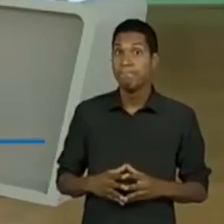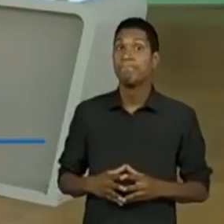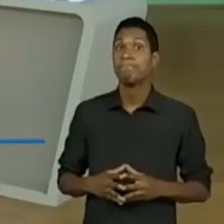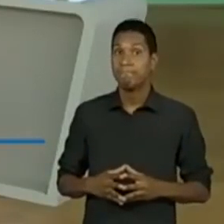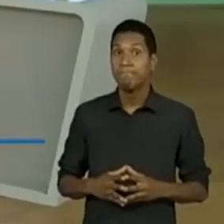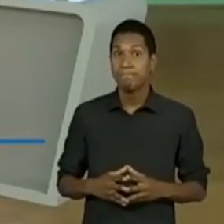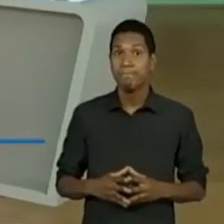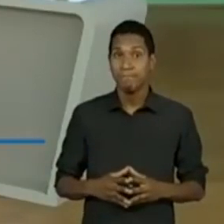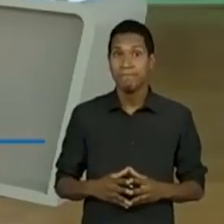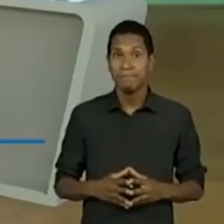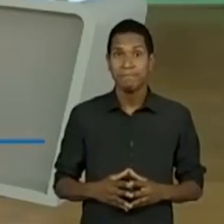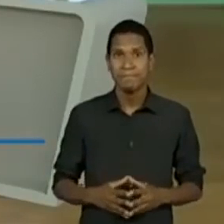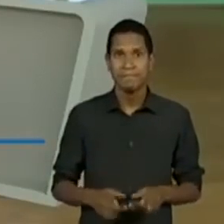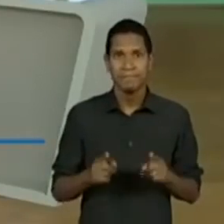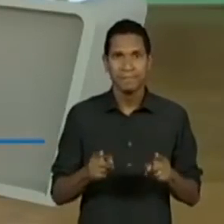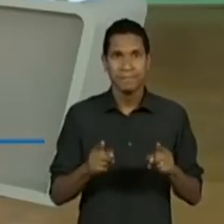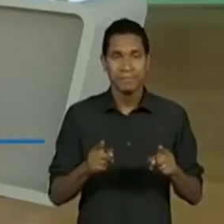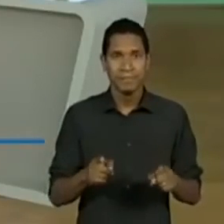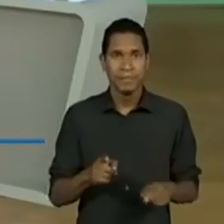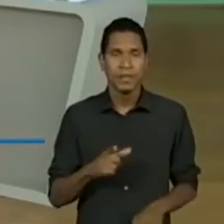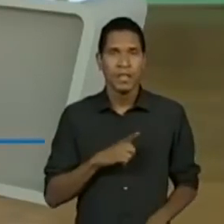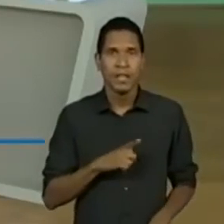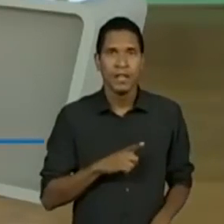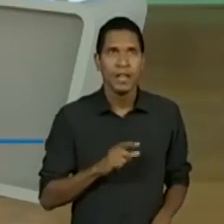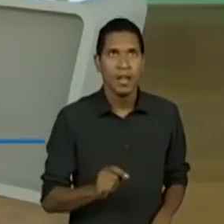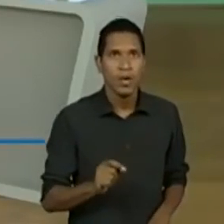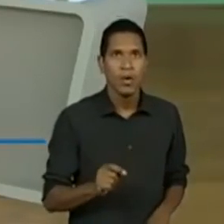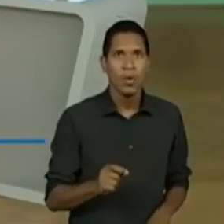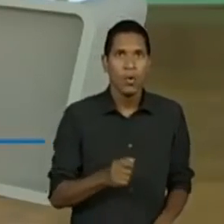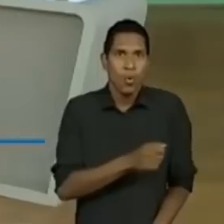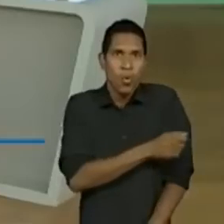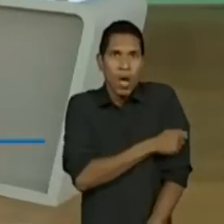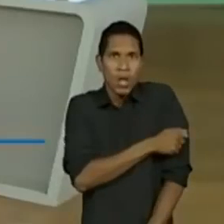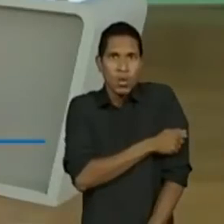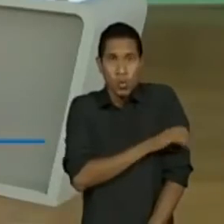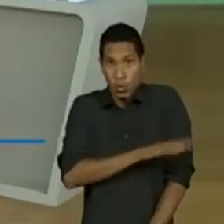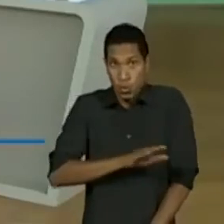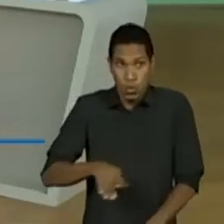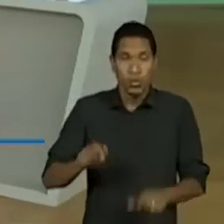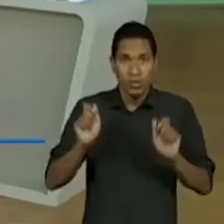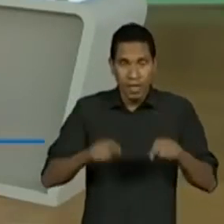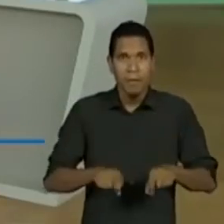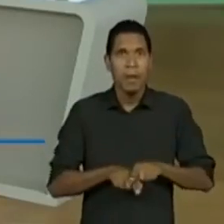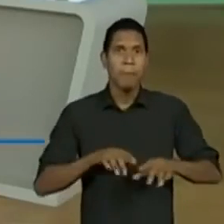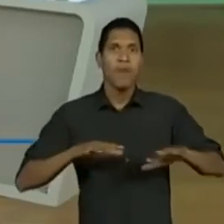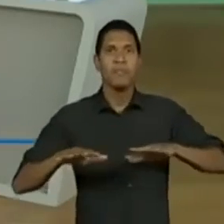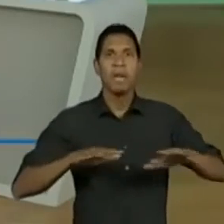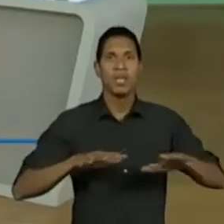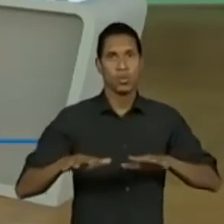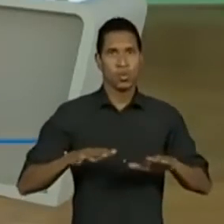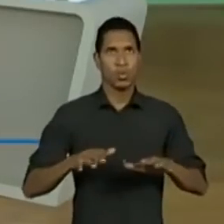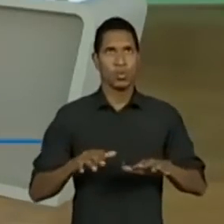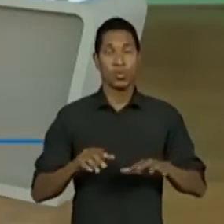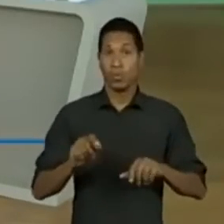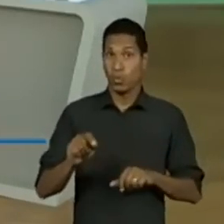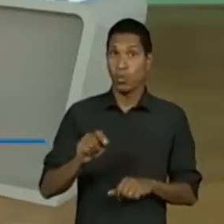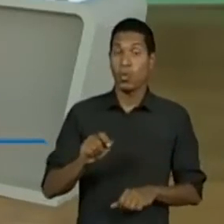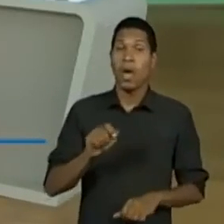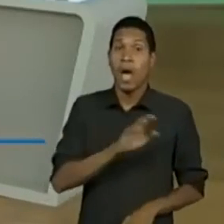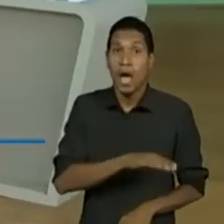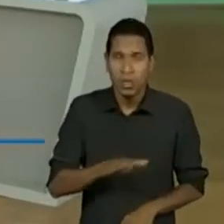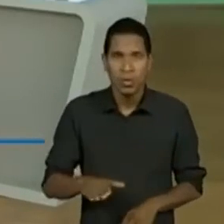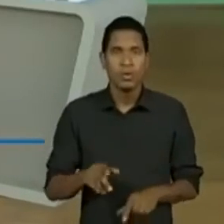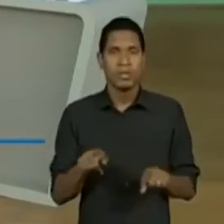Já se... O aluno dá o movimento. O aluno dá o movimento, o aluno